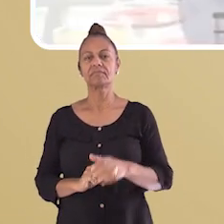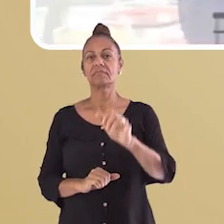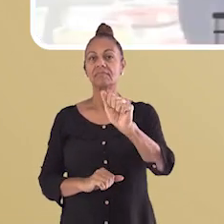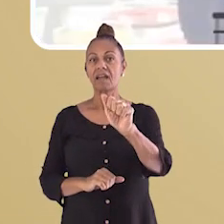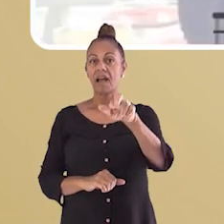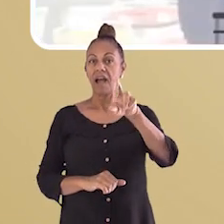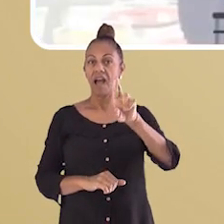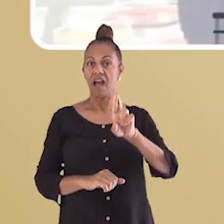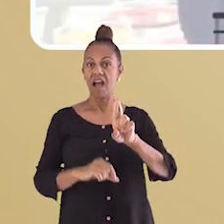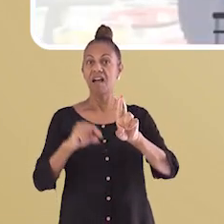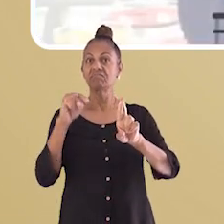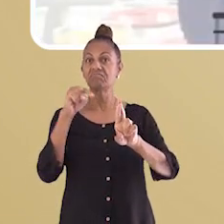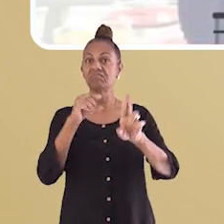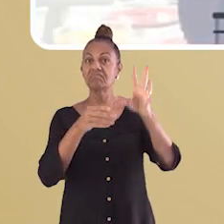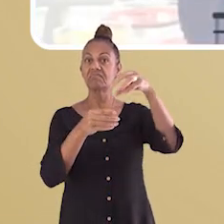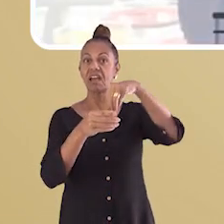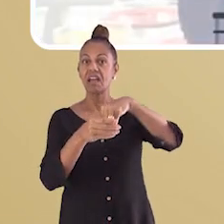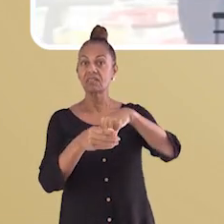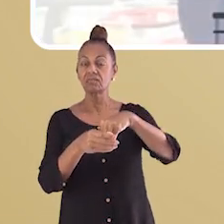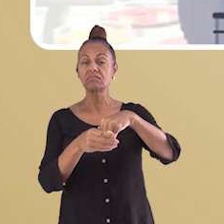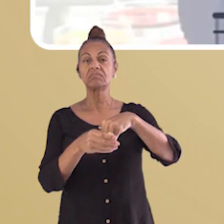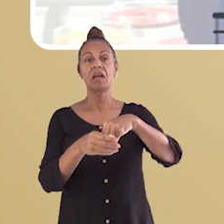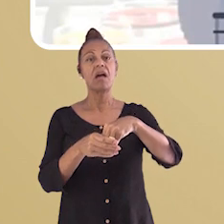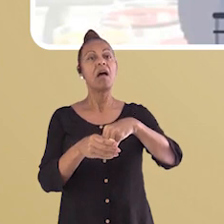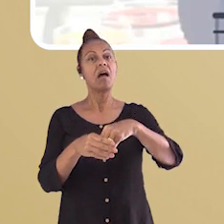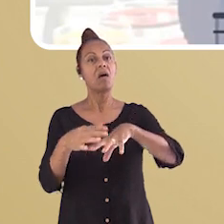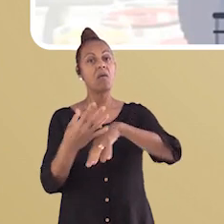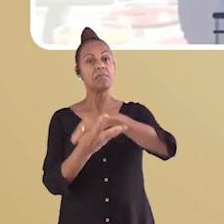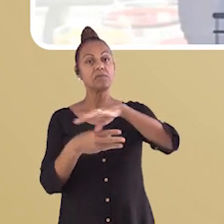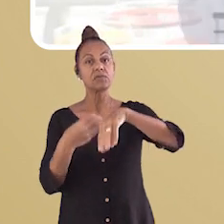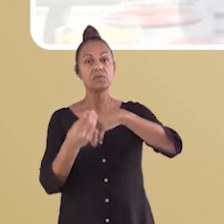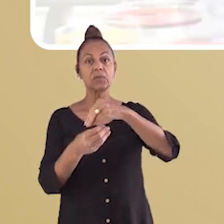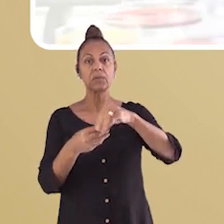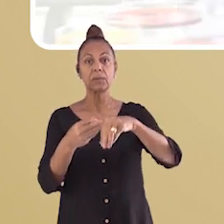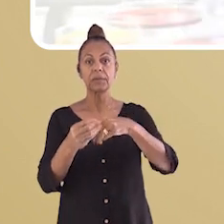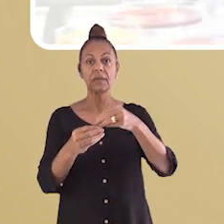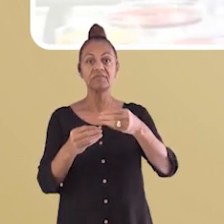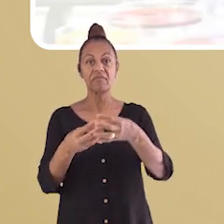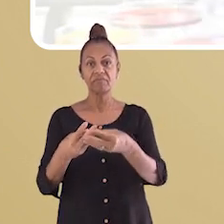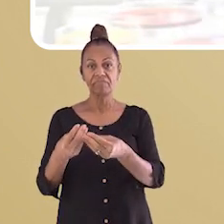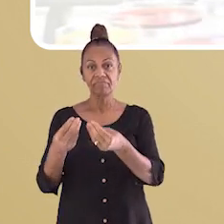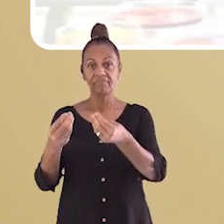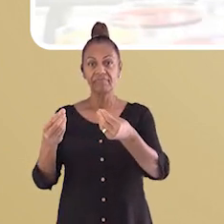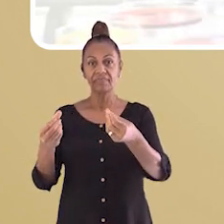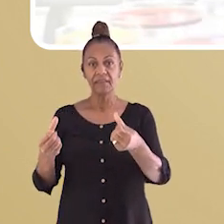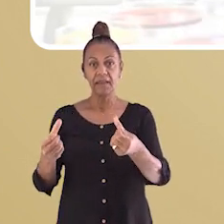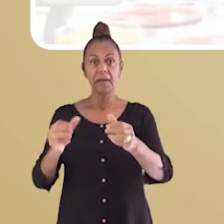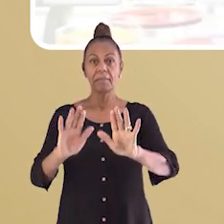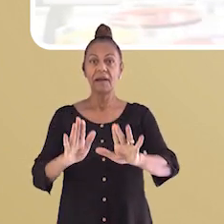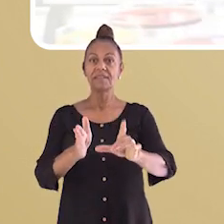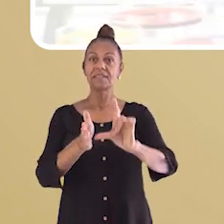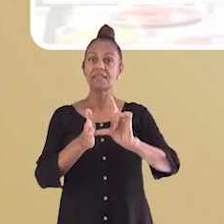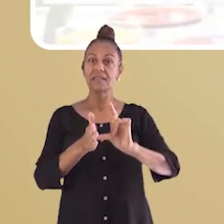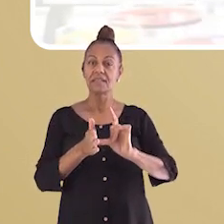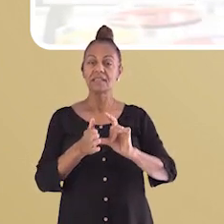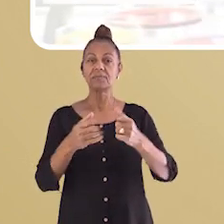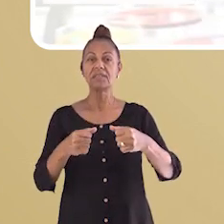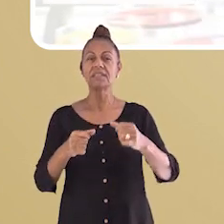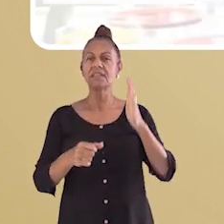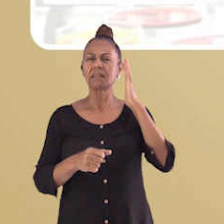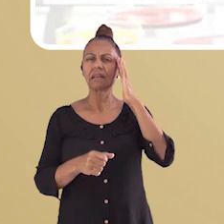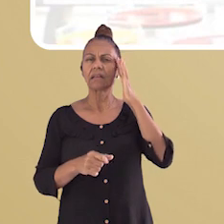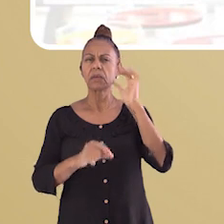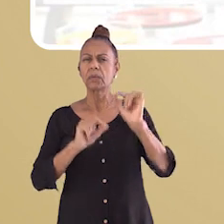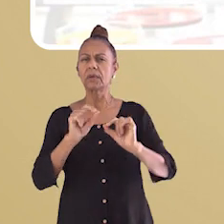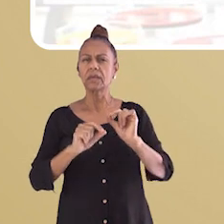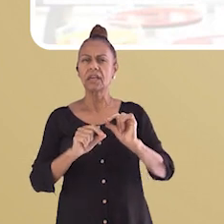O ar é uma mistura homogênea. Mas o que isso quer dizer? Bem, para entendermos um pouco mais sobre misturas, antes temos que entender que